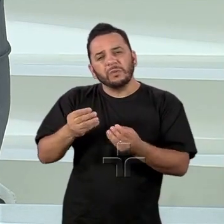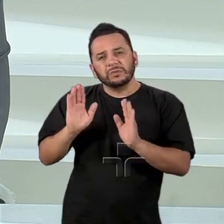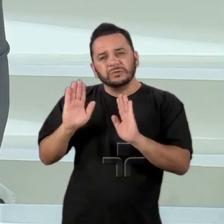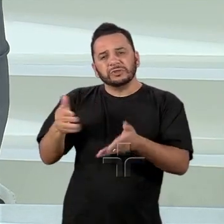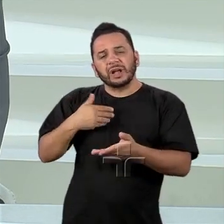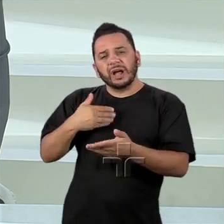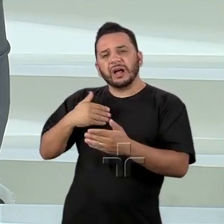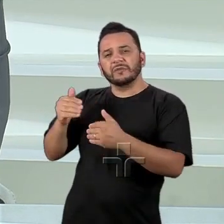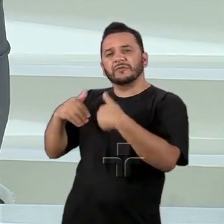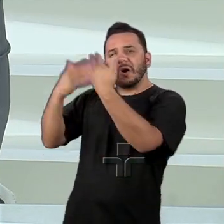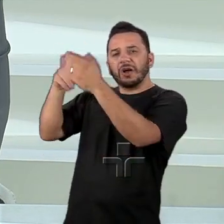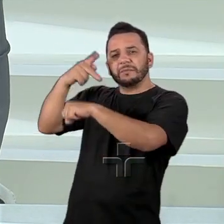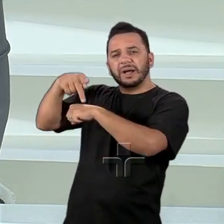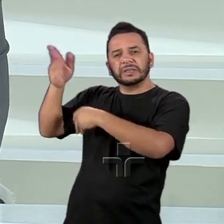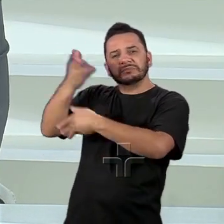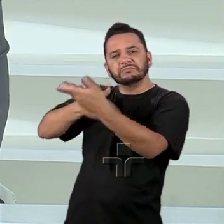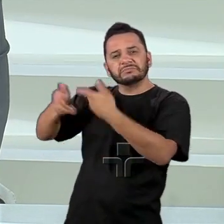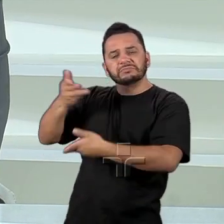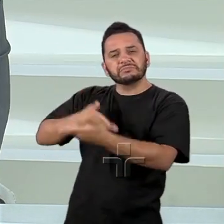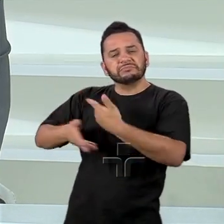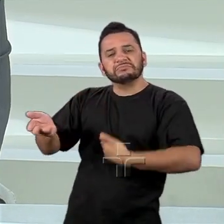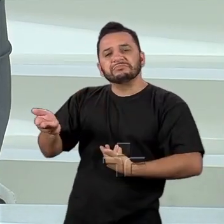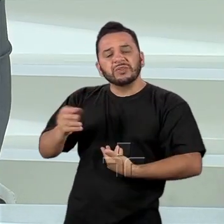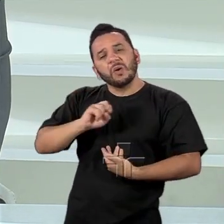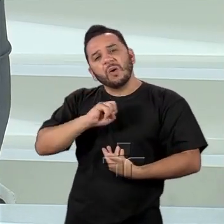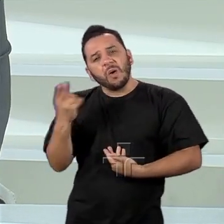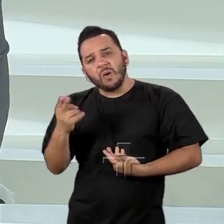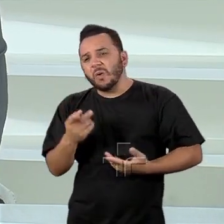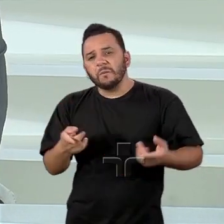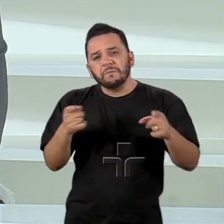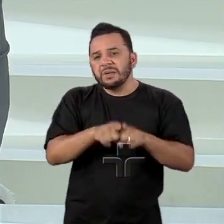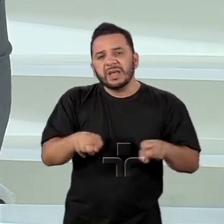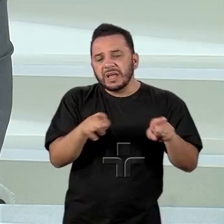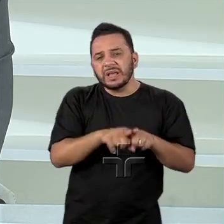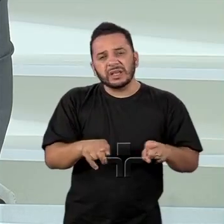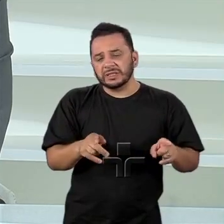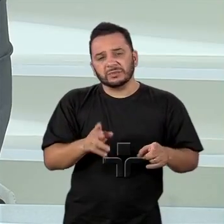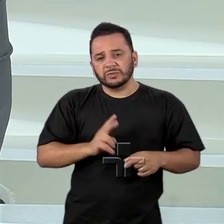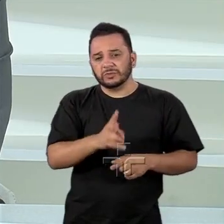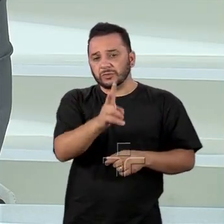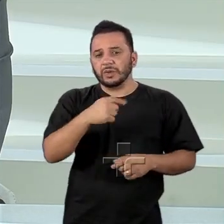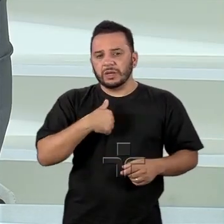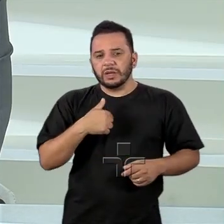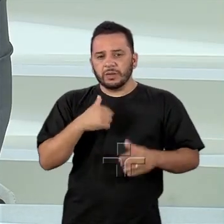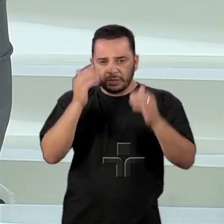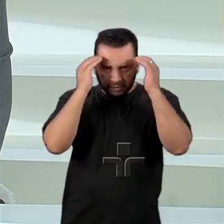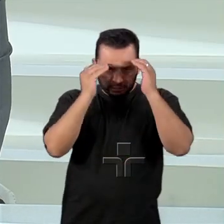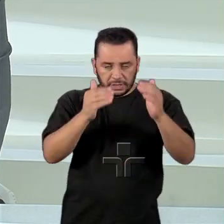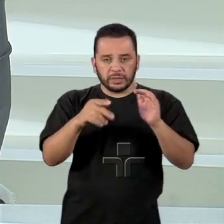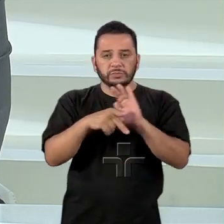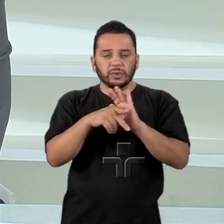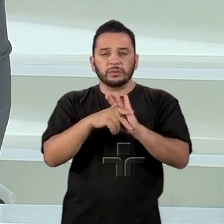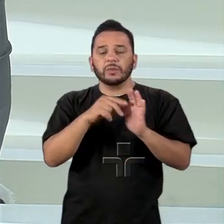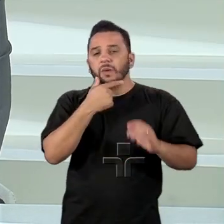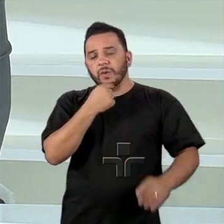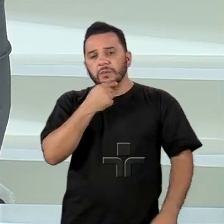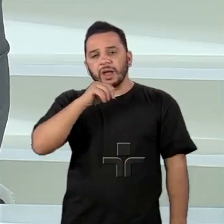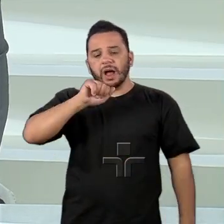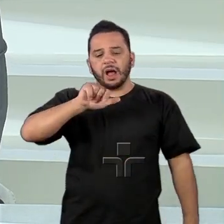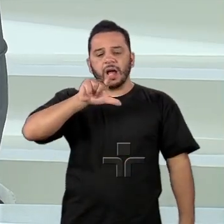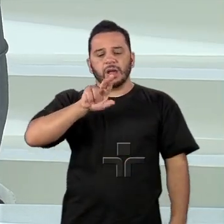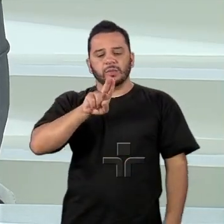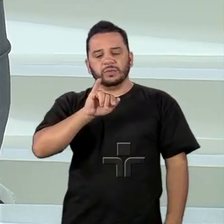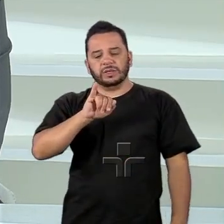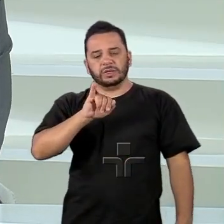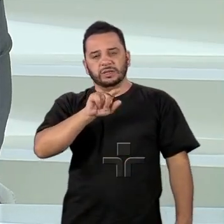Portanto, eu, embora seja respeitada a opinião do Aloysio Nunes, do chanceler, há um